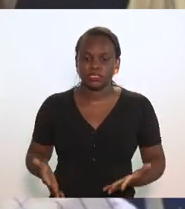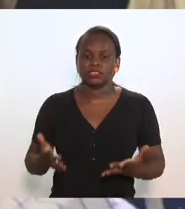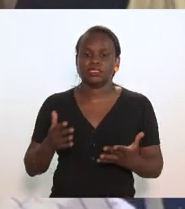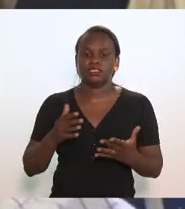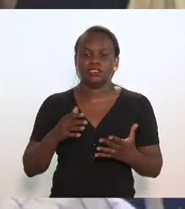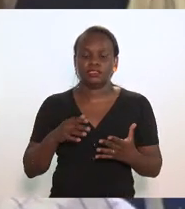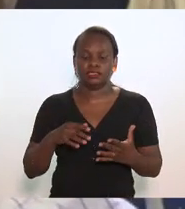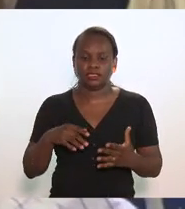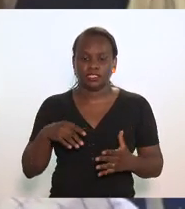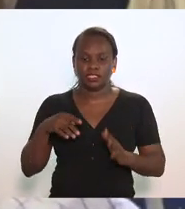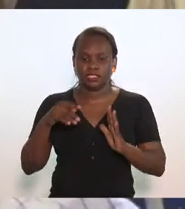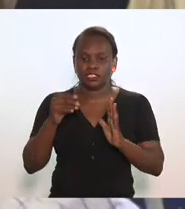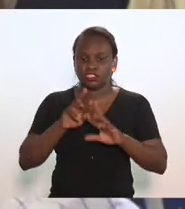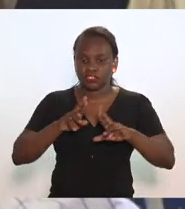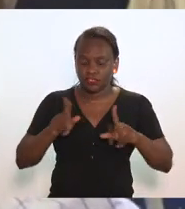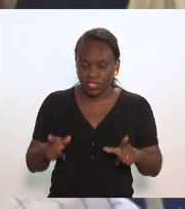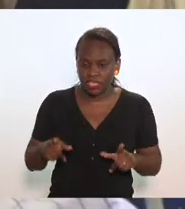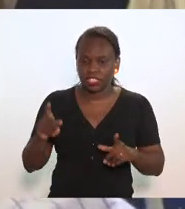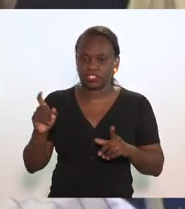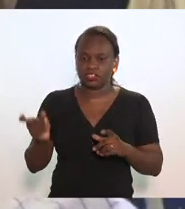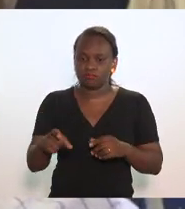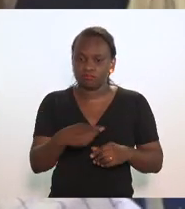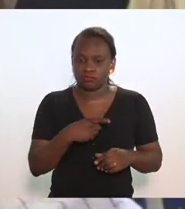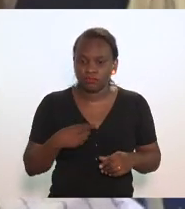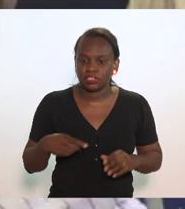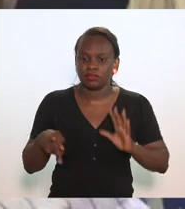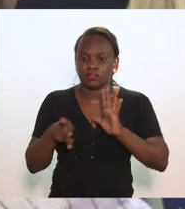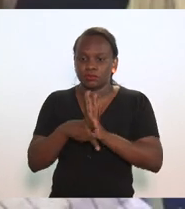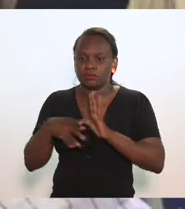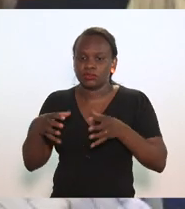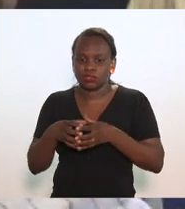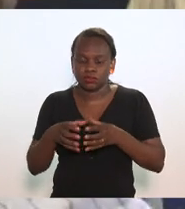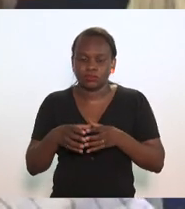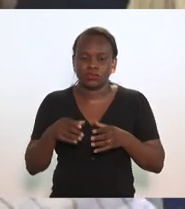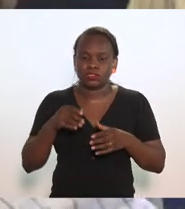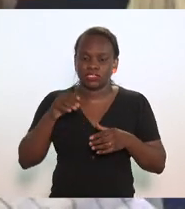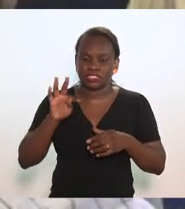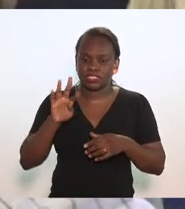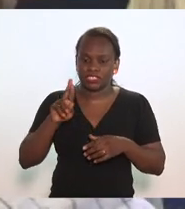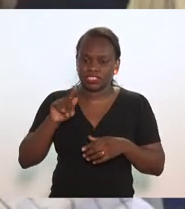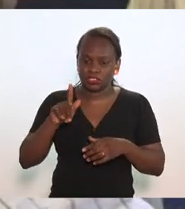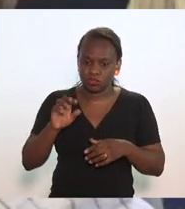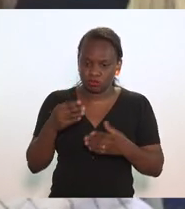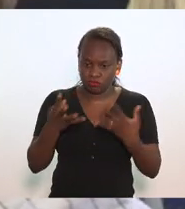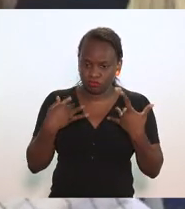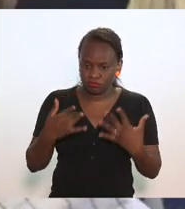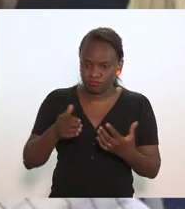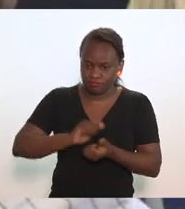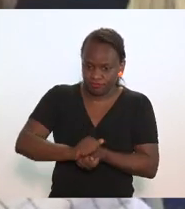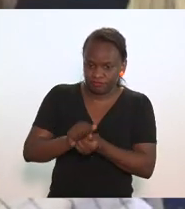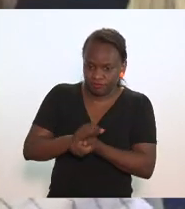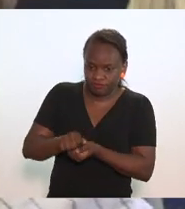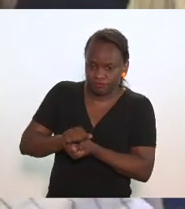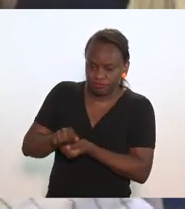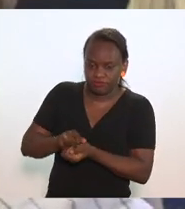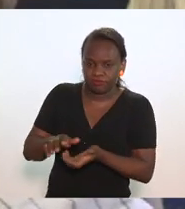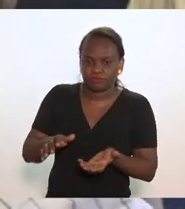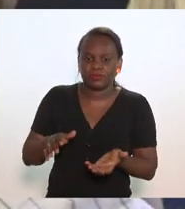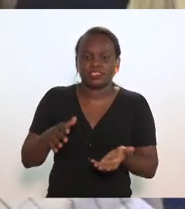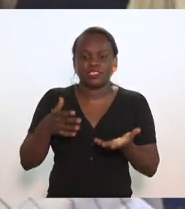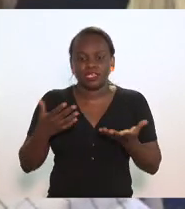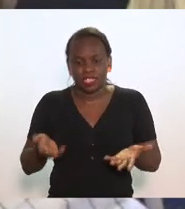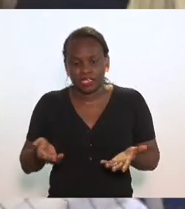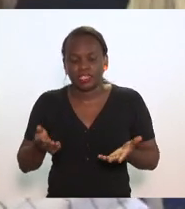diferenciado de tributação para o setor moageiro de trigo, caminha justamente nesse sentido. A indústria de